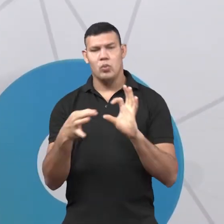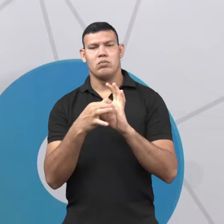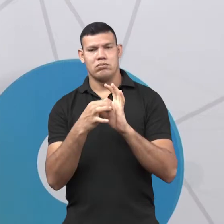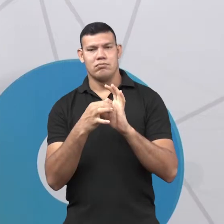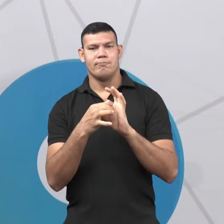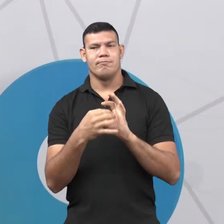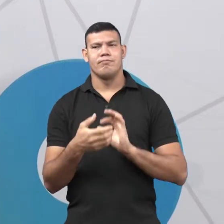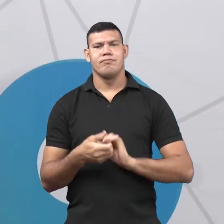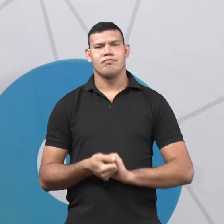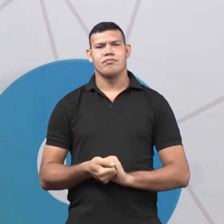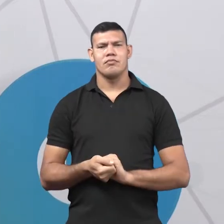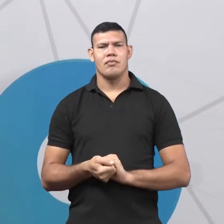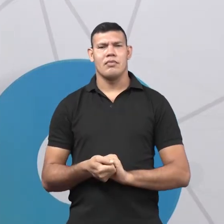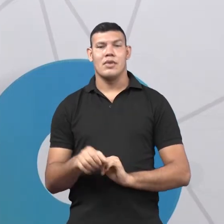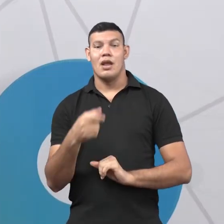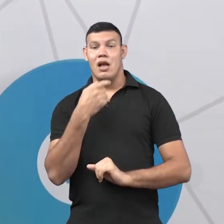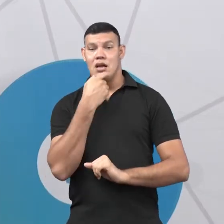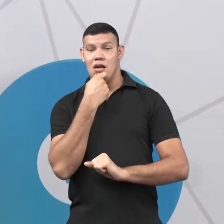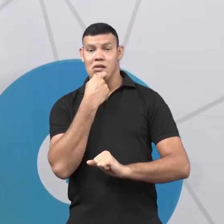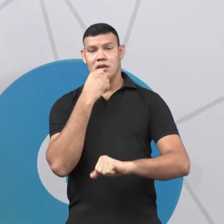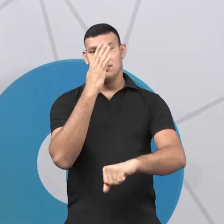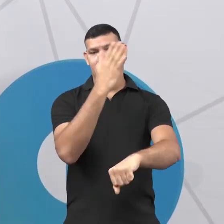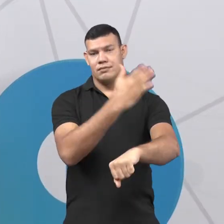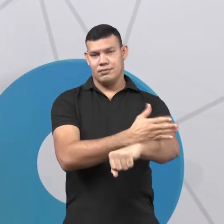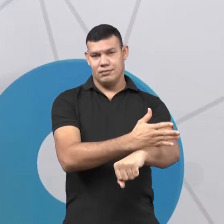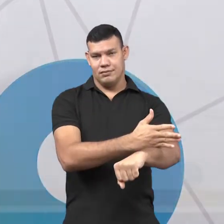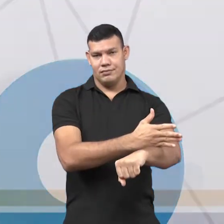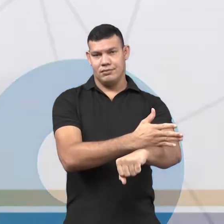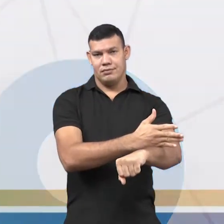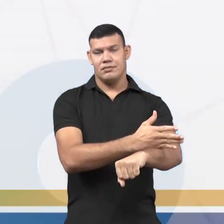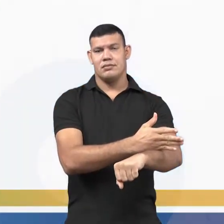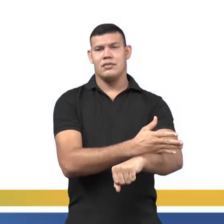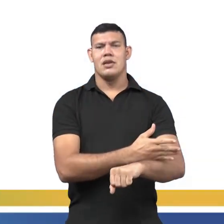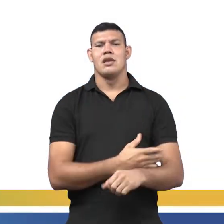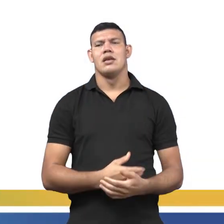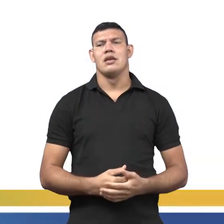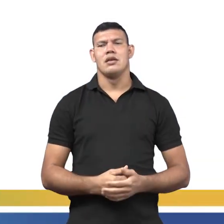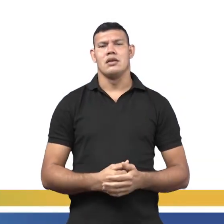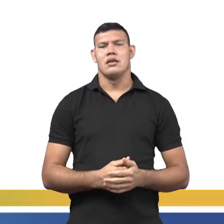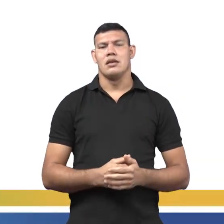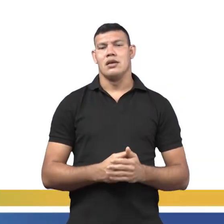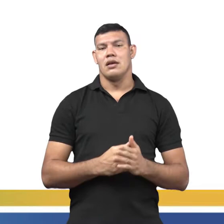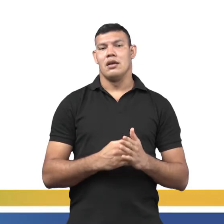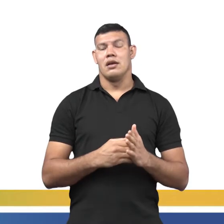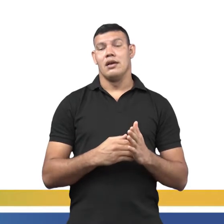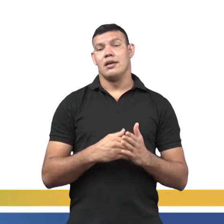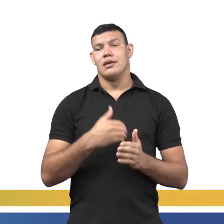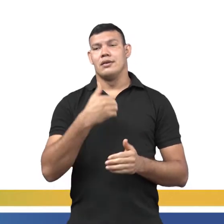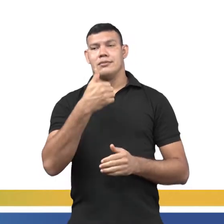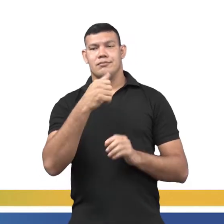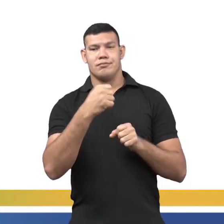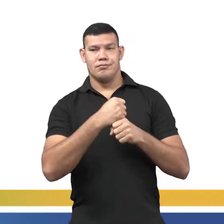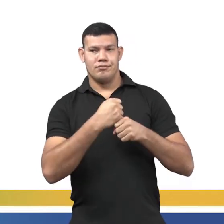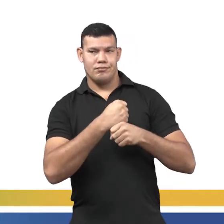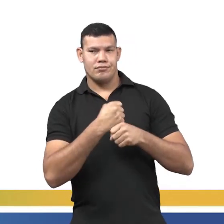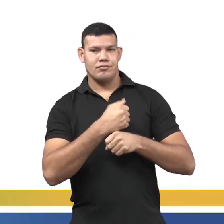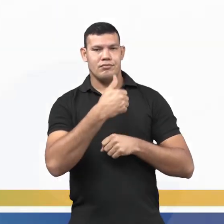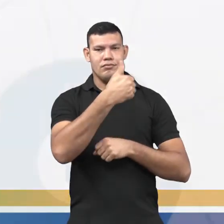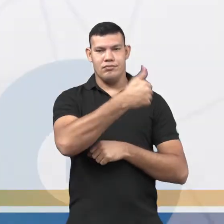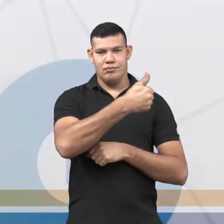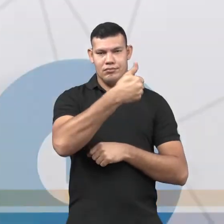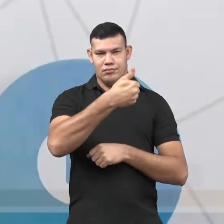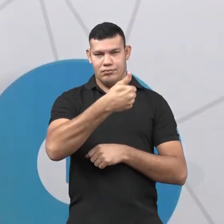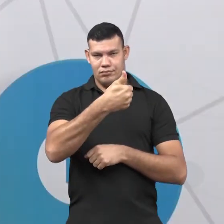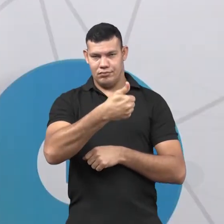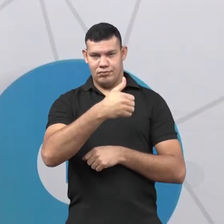Inglês médio. O que aconteceu no inglês médio? Bom, o inglês médio, ele abrange os períodos de 1100 a 1500. E nesse